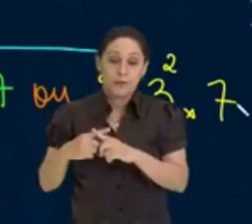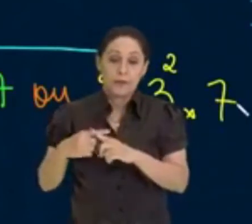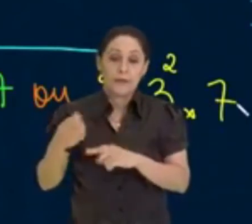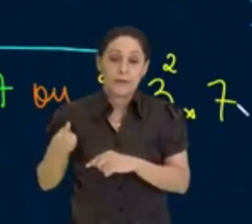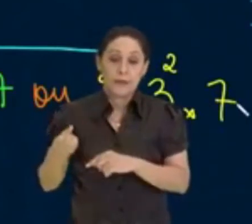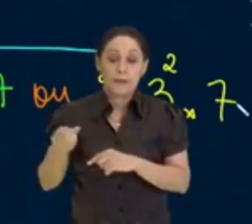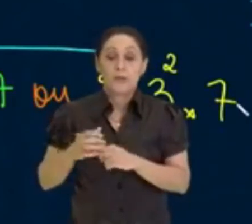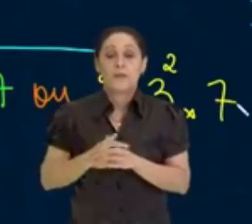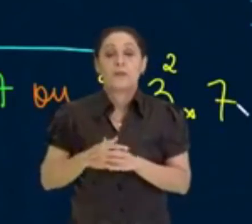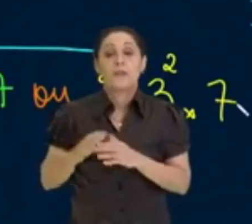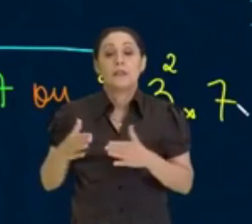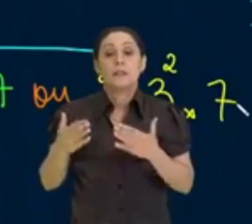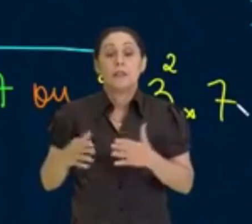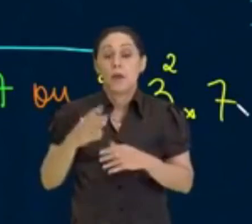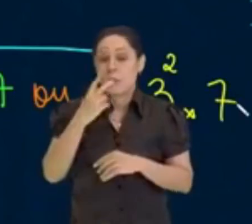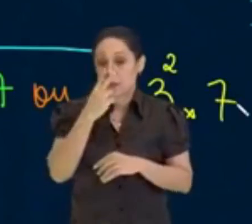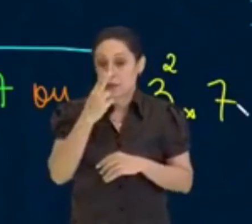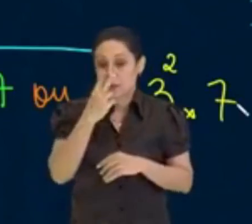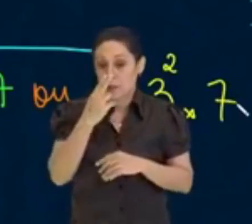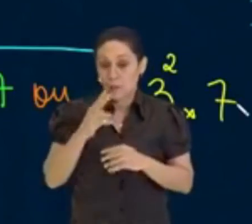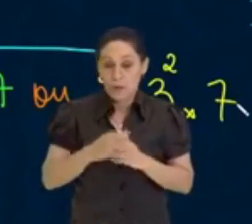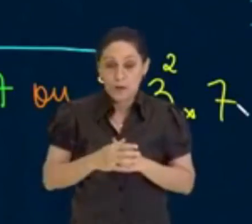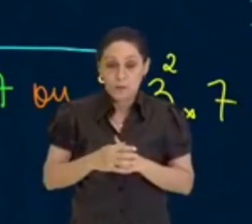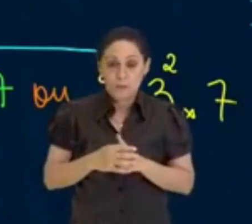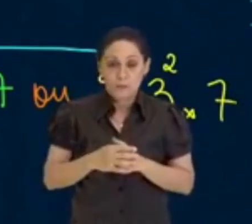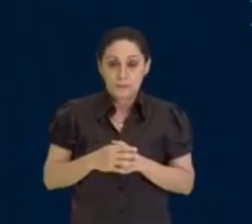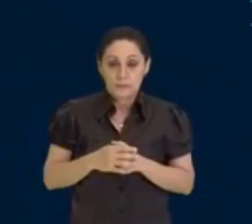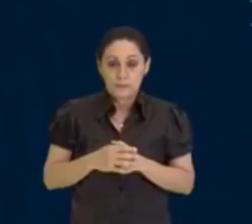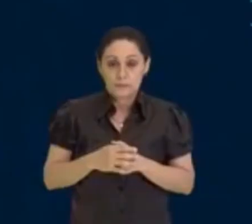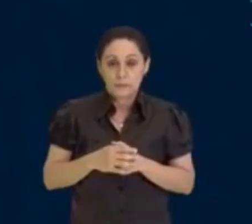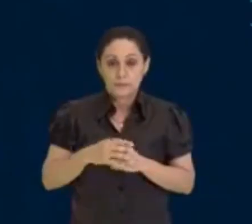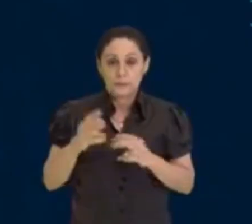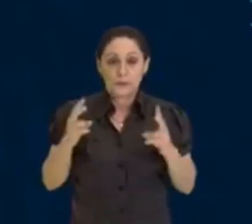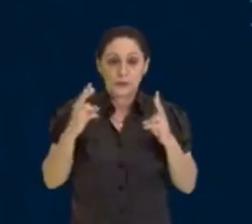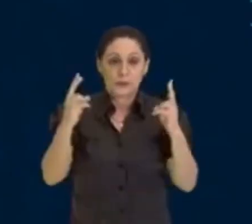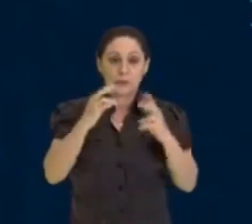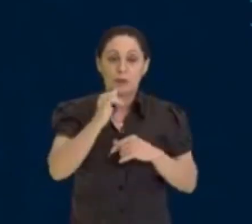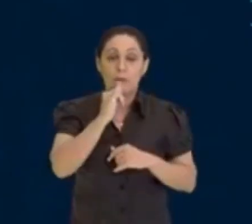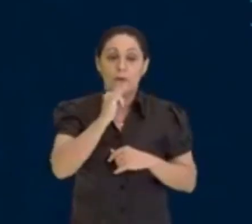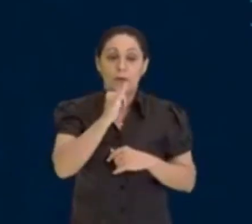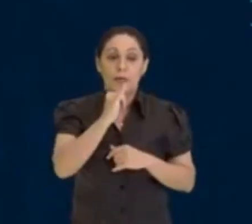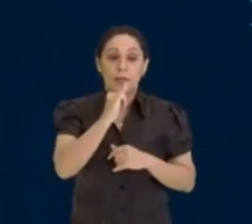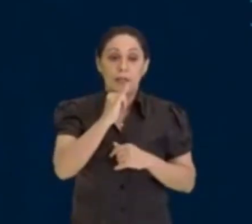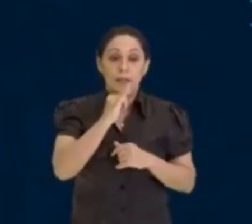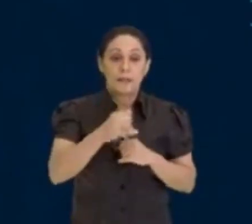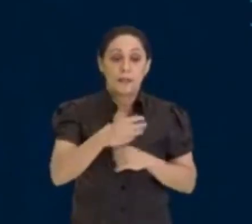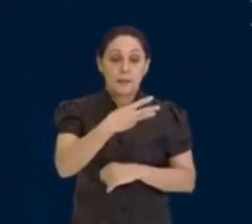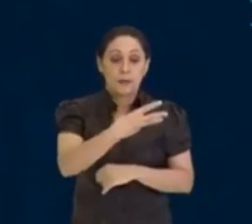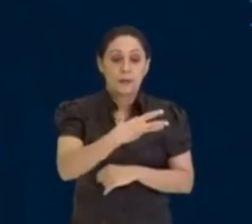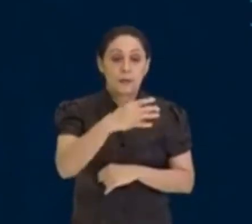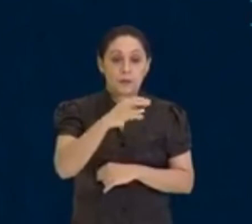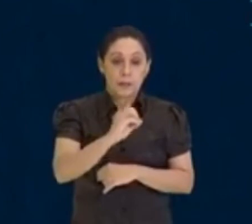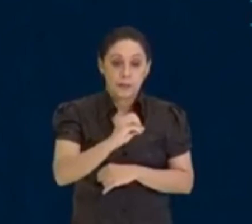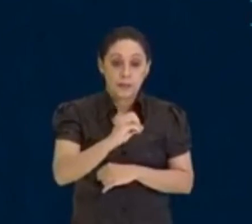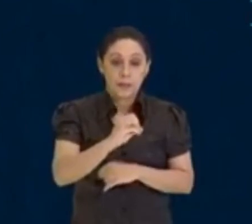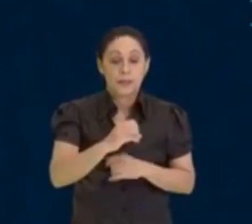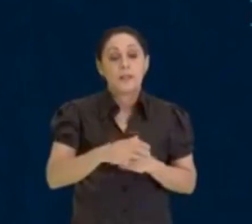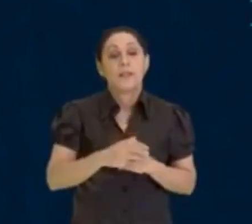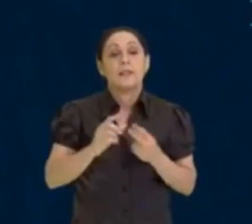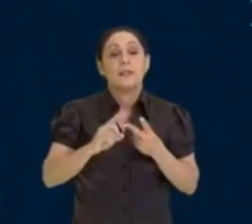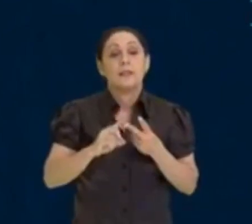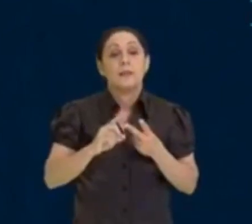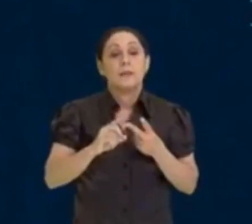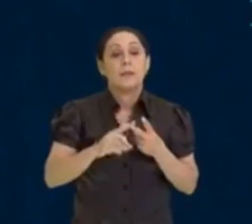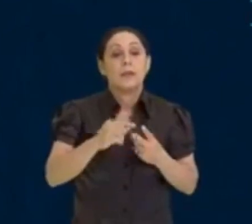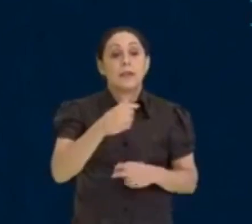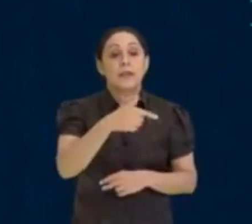tá? A mesma coisa, vamos fazer aqui com os dois valores do exemplo, aqui, ó, que é o 30 e o 72.